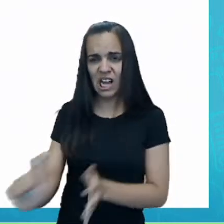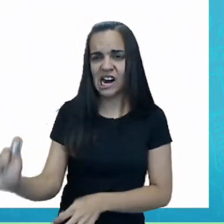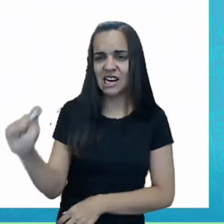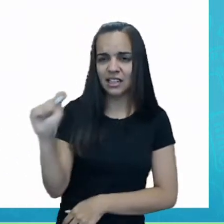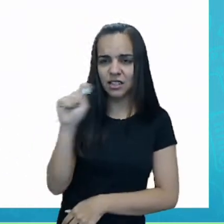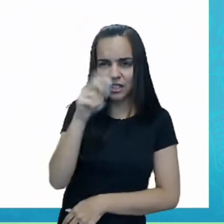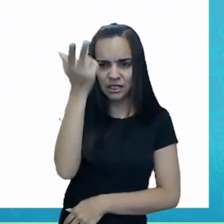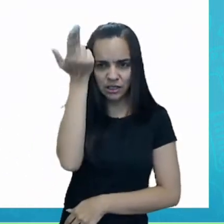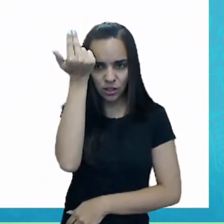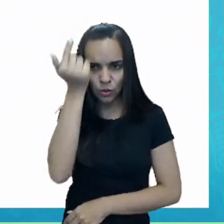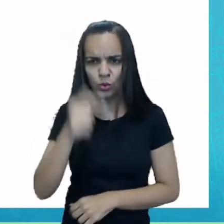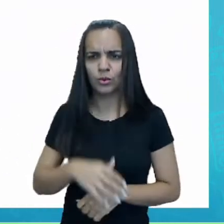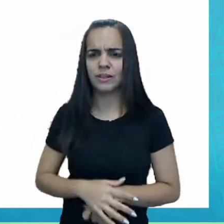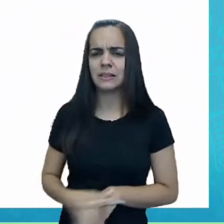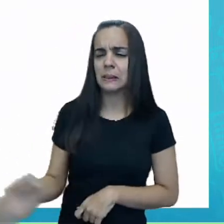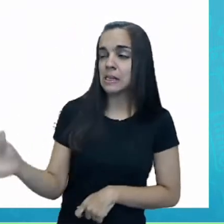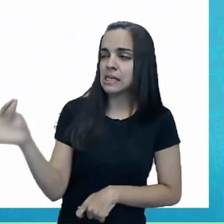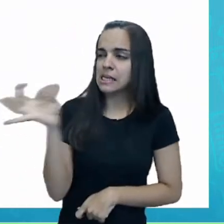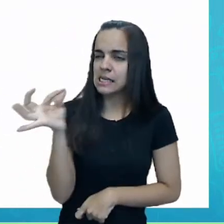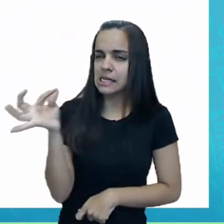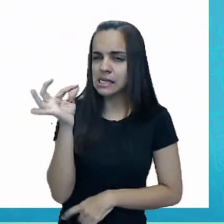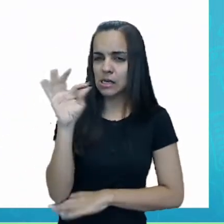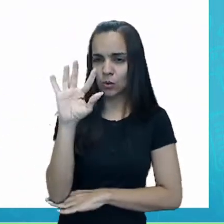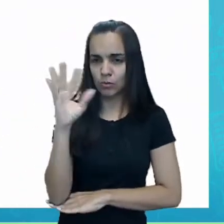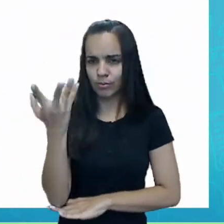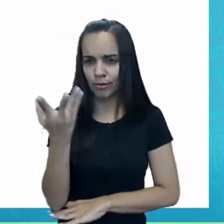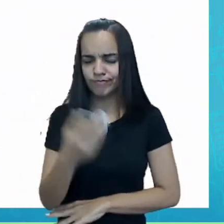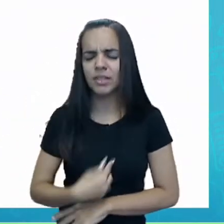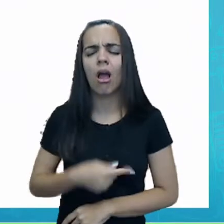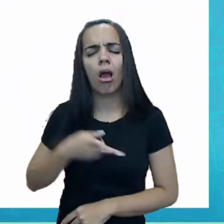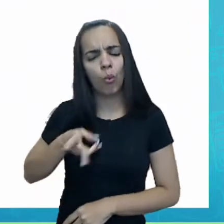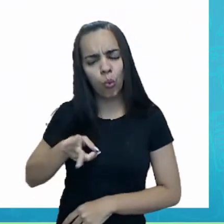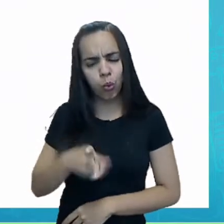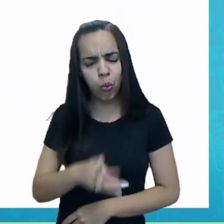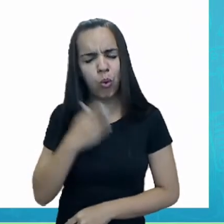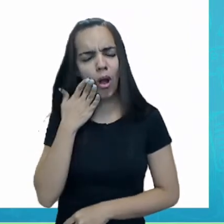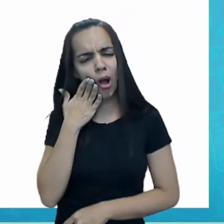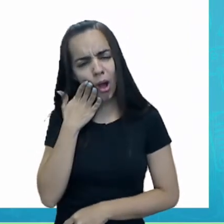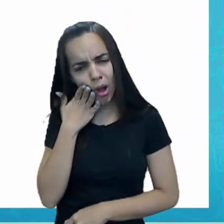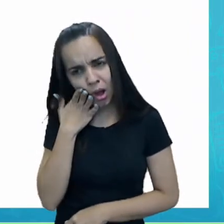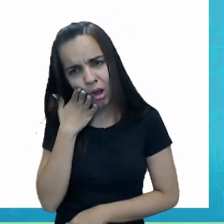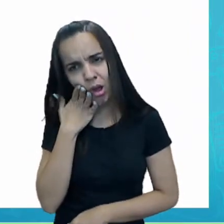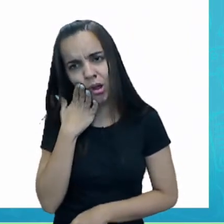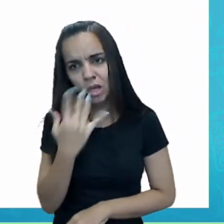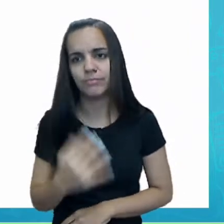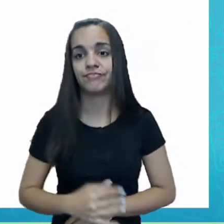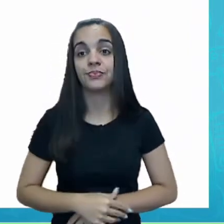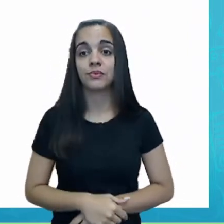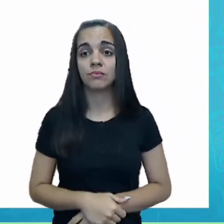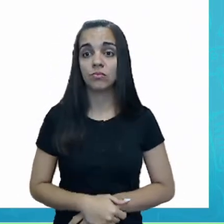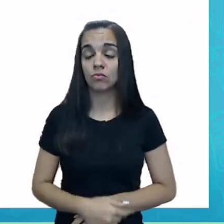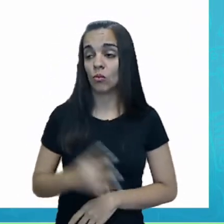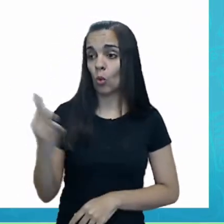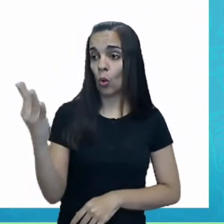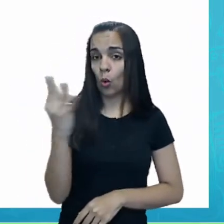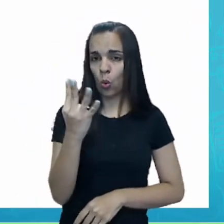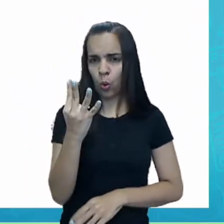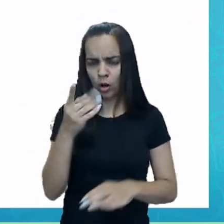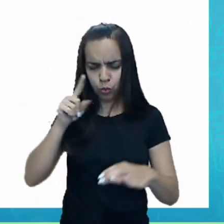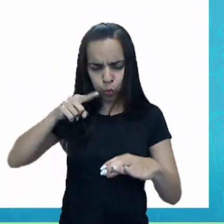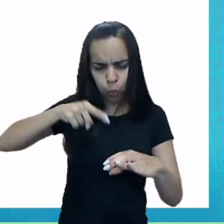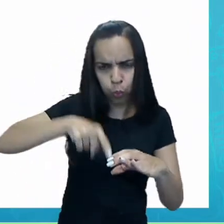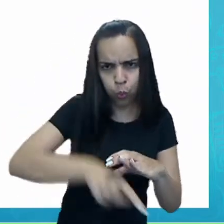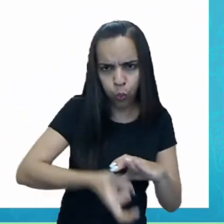ainda doía. Coitado do jacaré. Quatro tatus